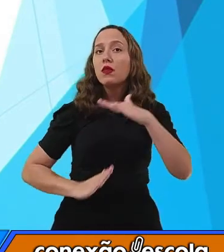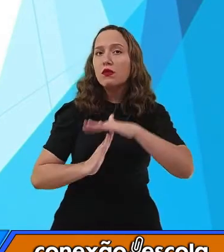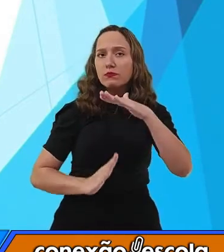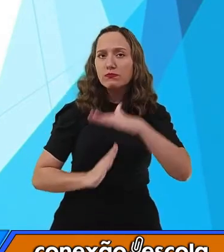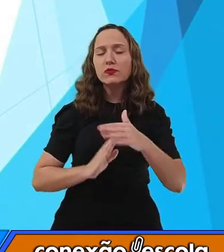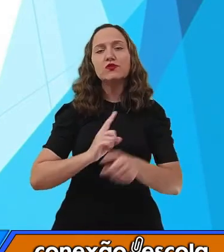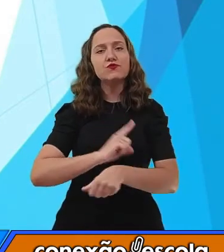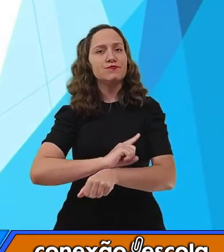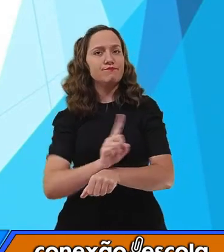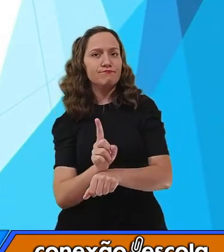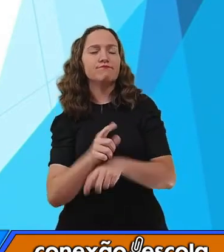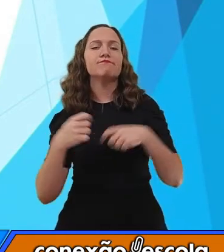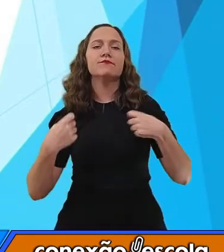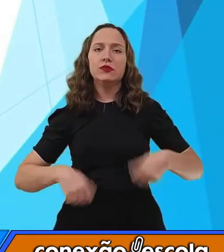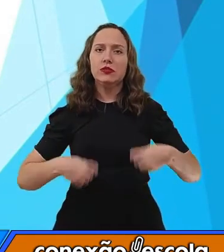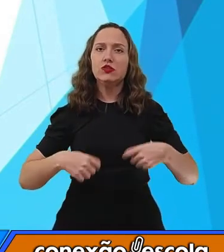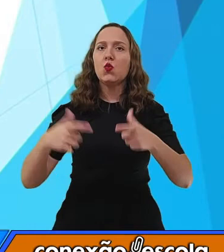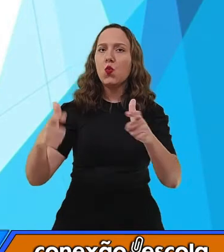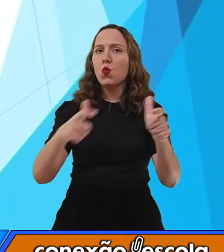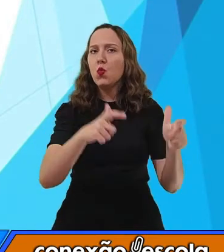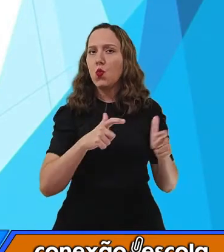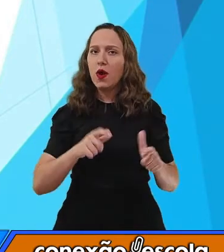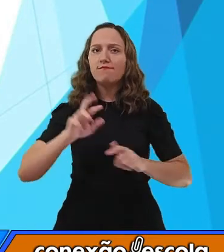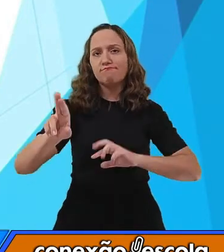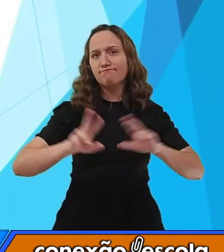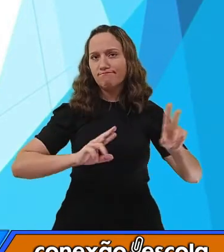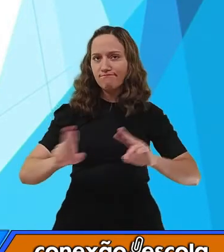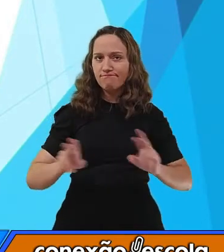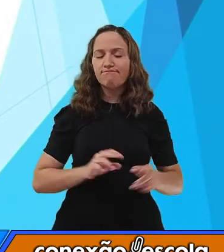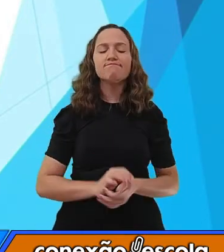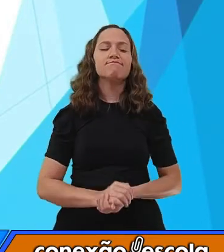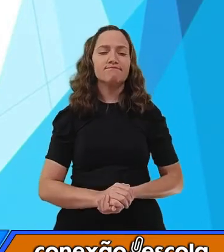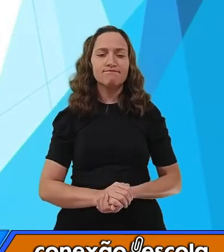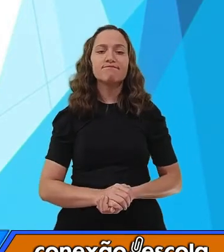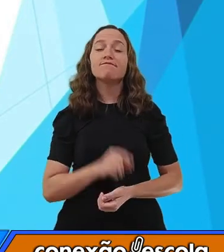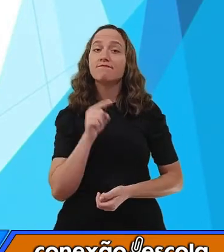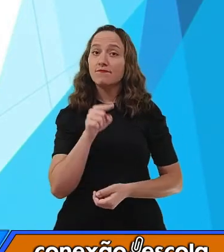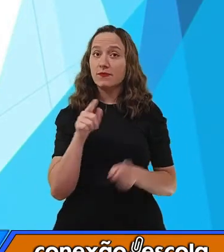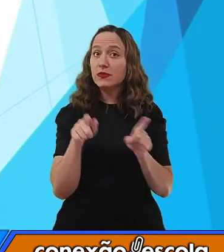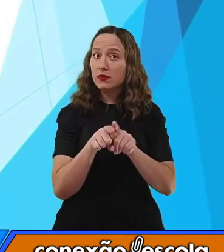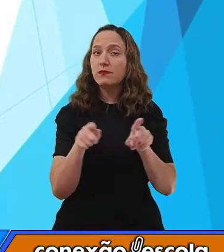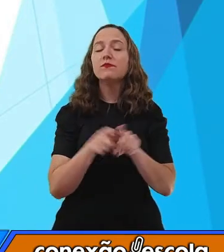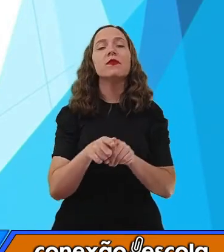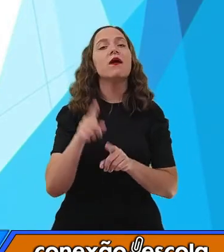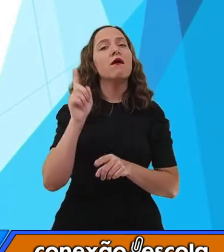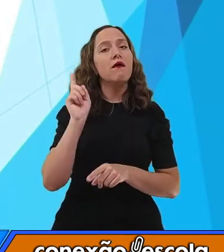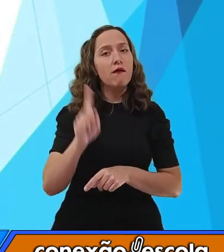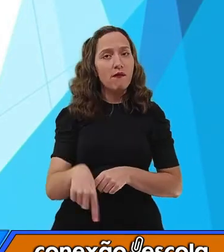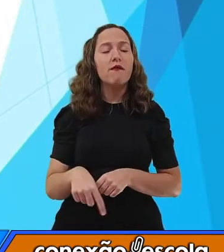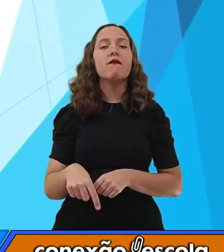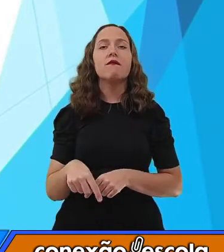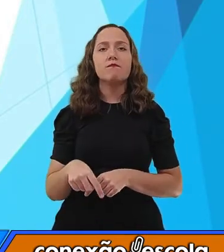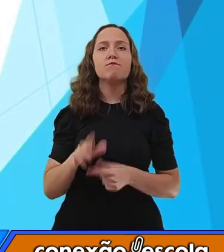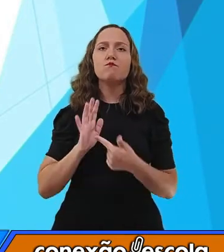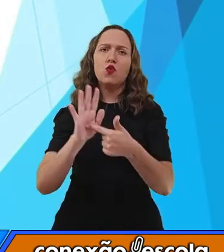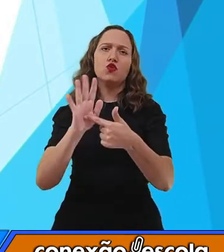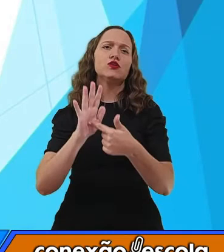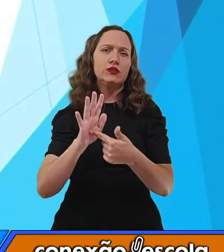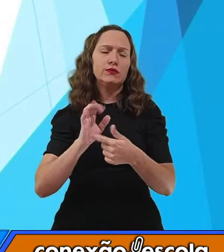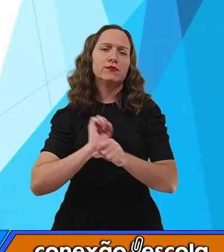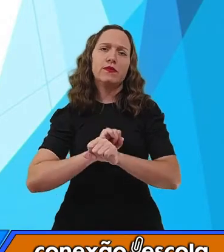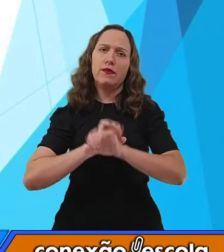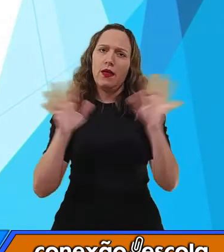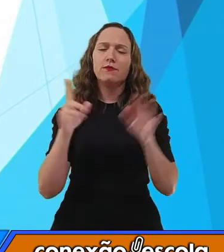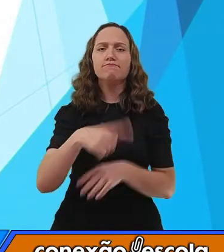velocidade permitido em dado local. Então, essa também é um exemplo clássico de